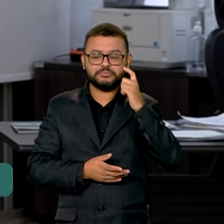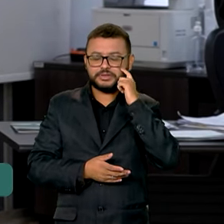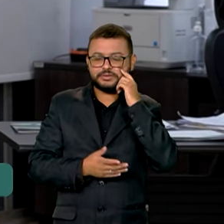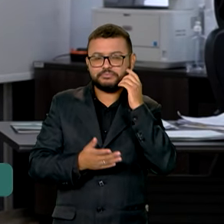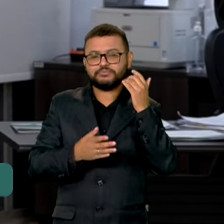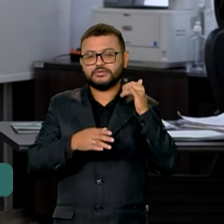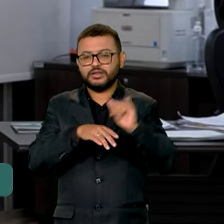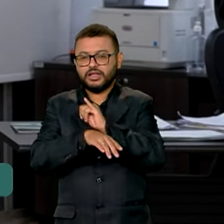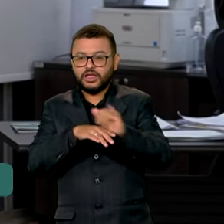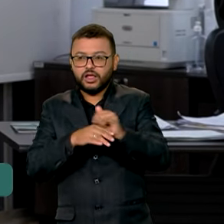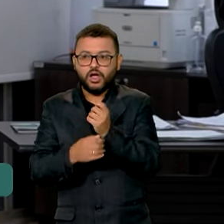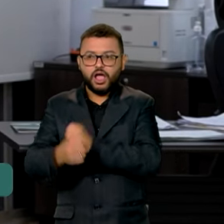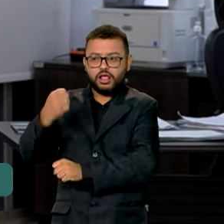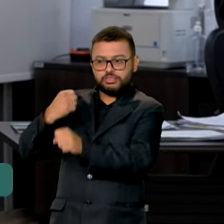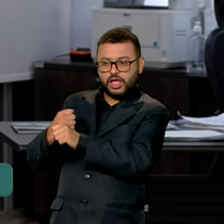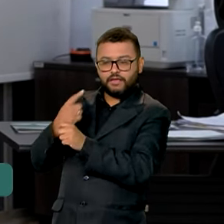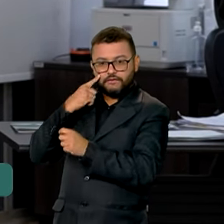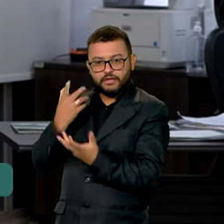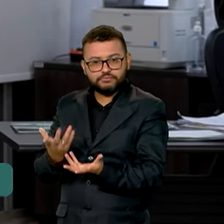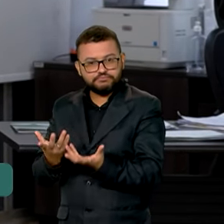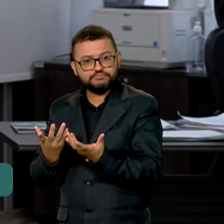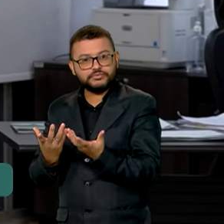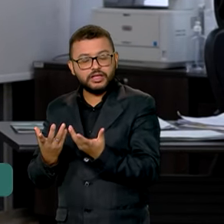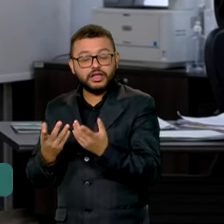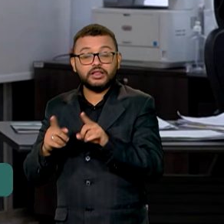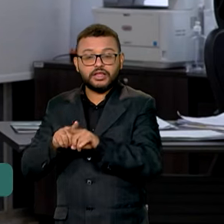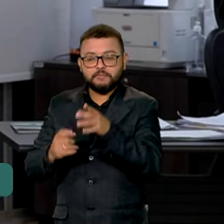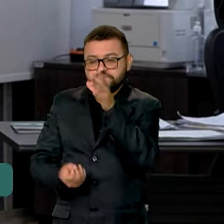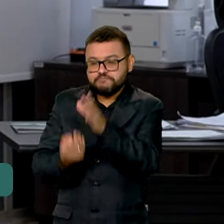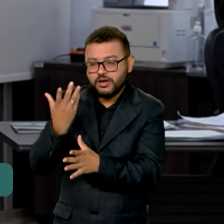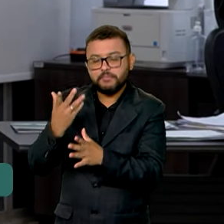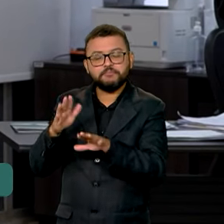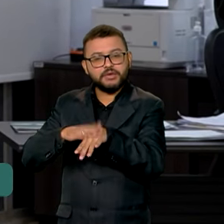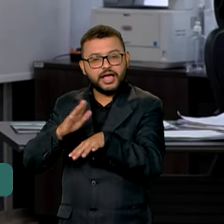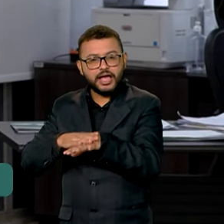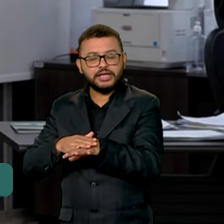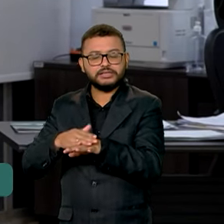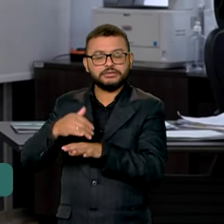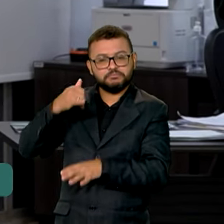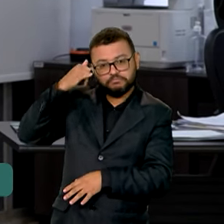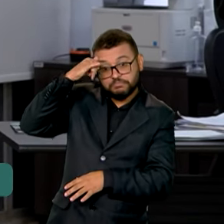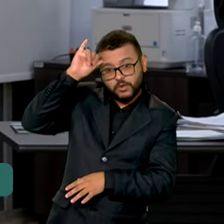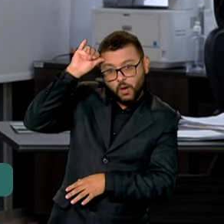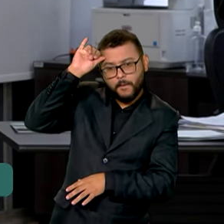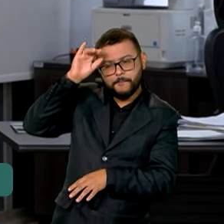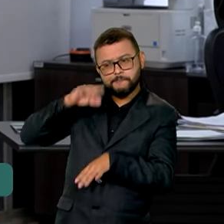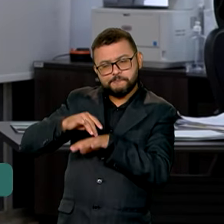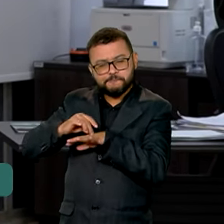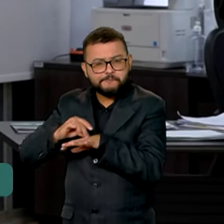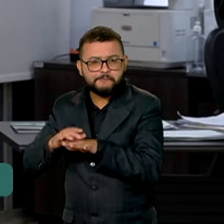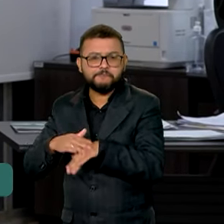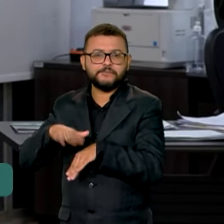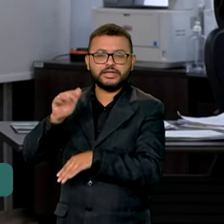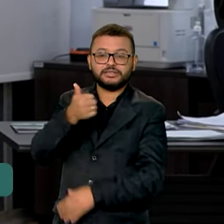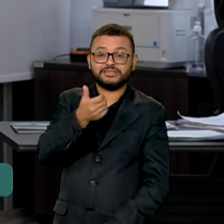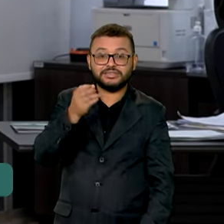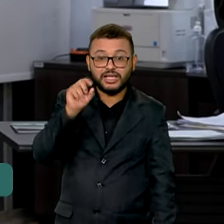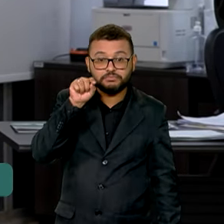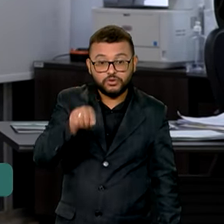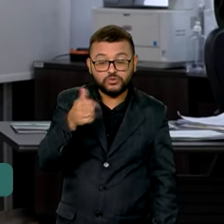do ano passado. O destaque fica para a produção de carne bovina, que terá uma produção estimada em 10